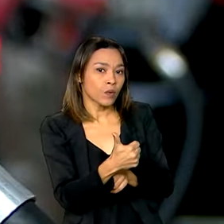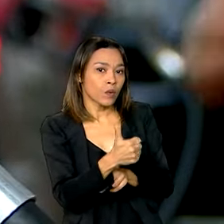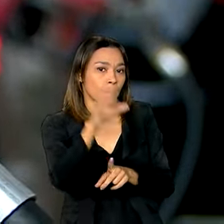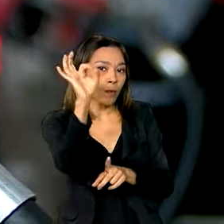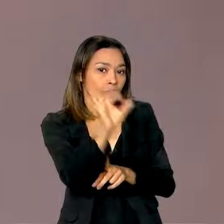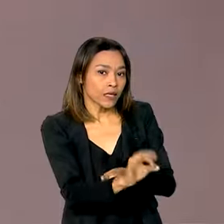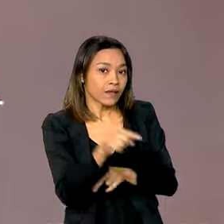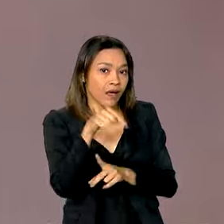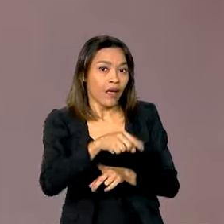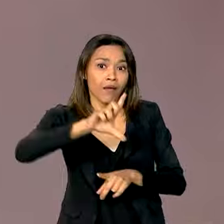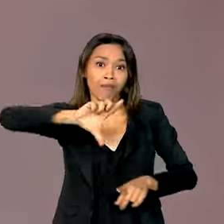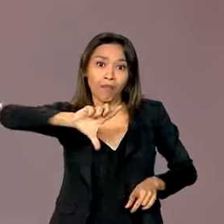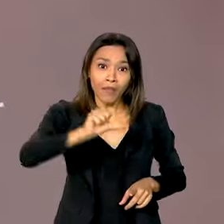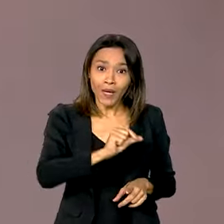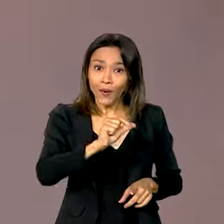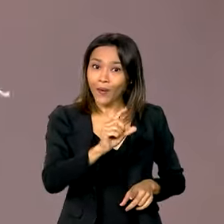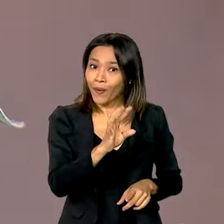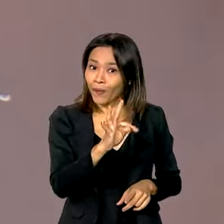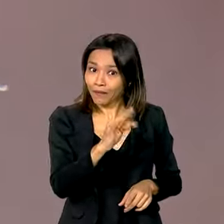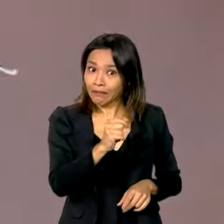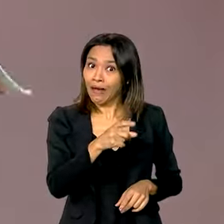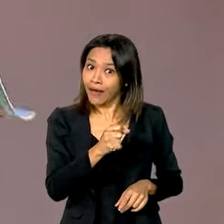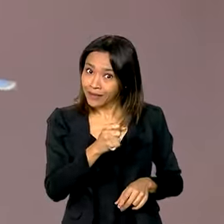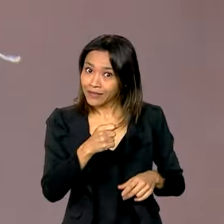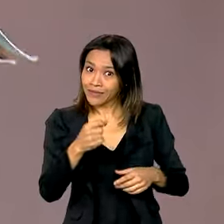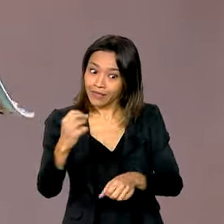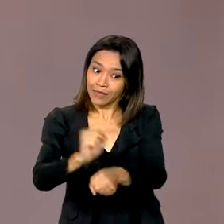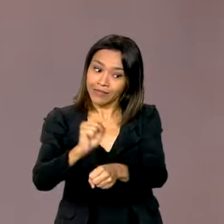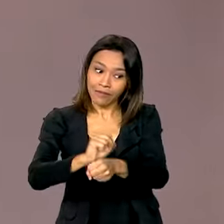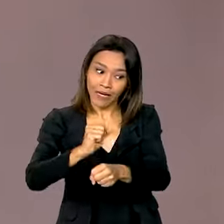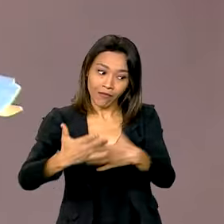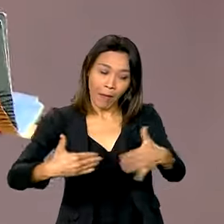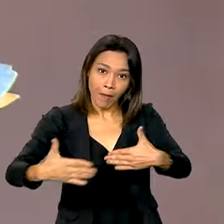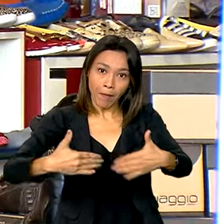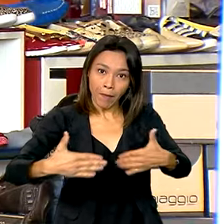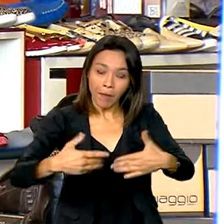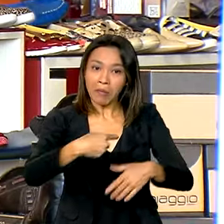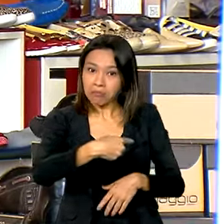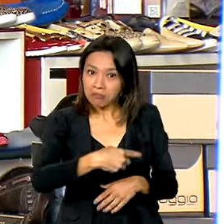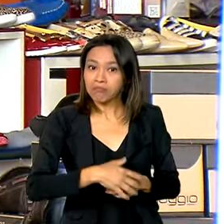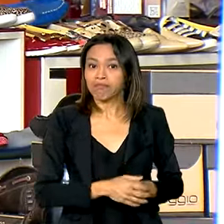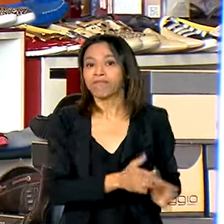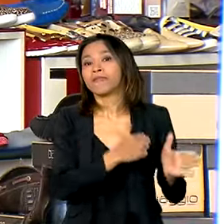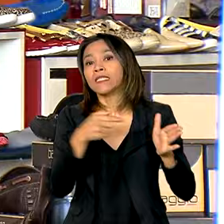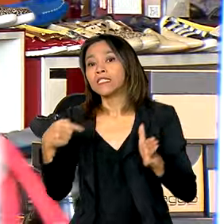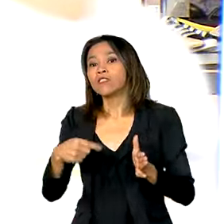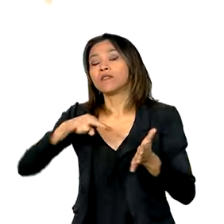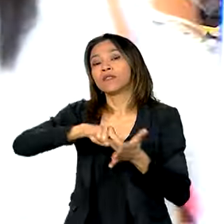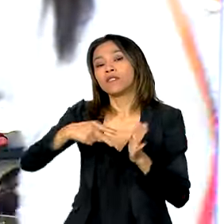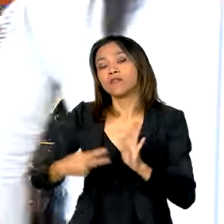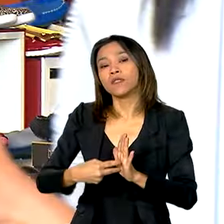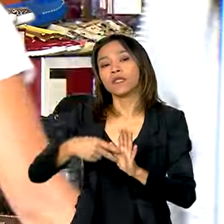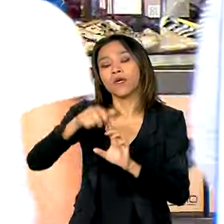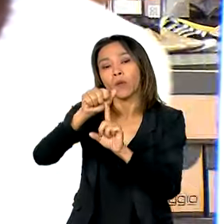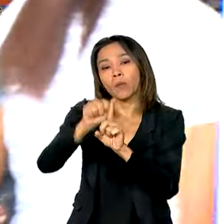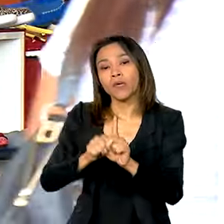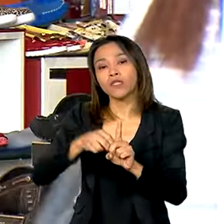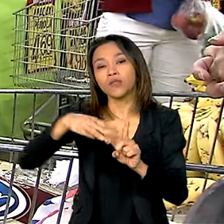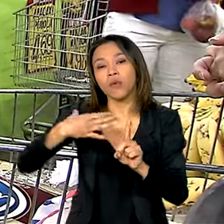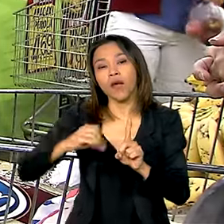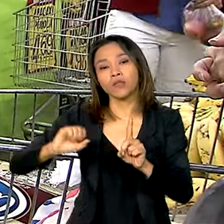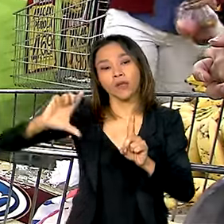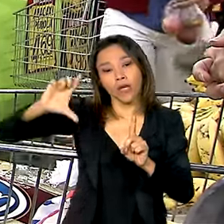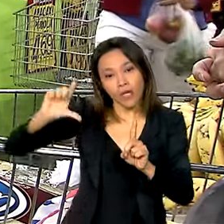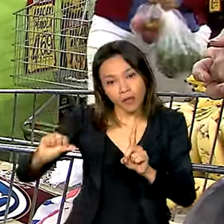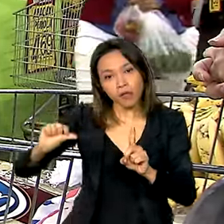taxa mais baixa do que era esperada pelo mercado. O resultado também representa uma queda em relação a março e